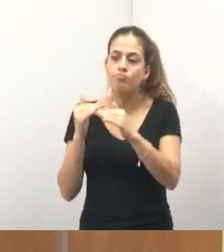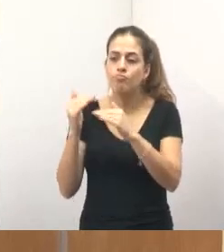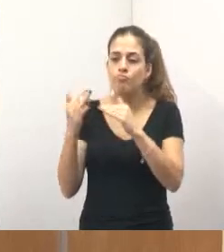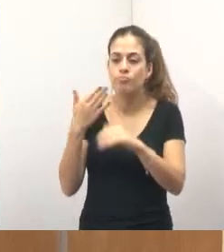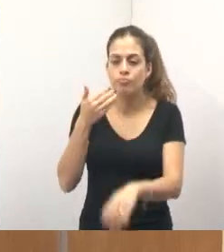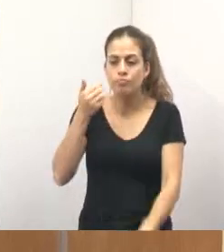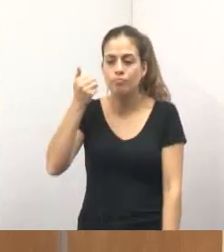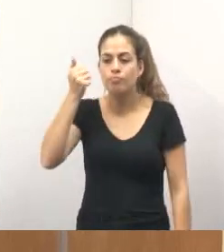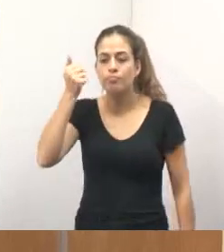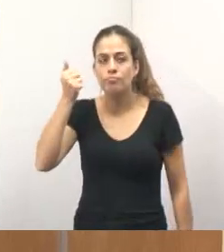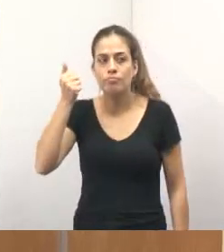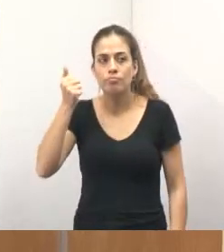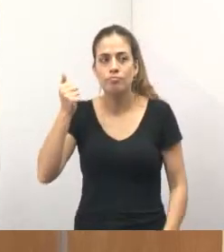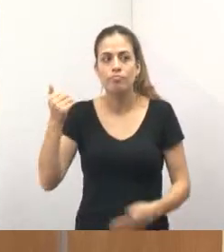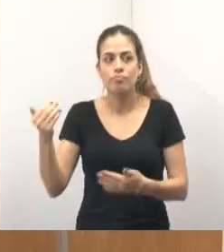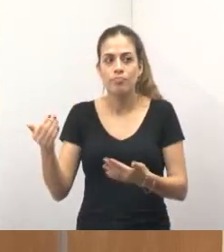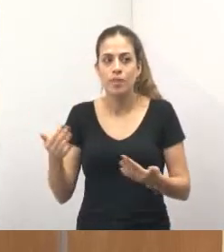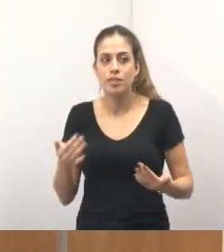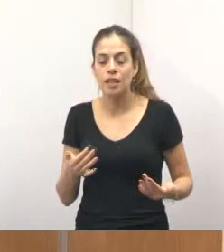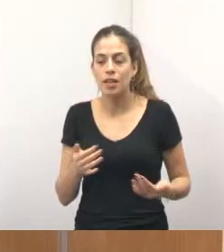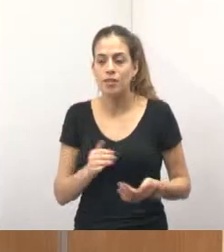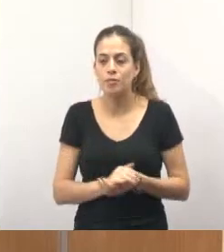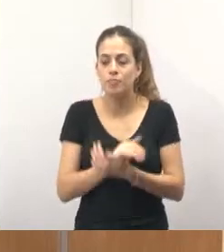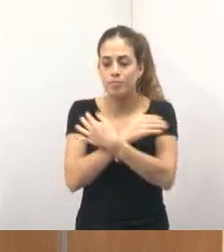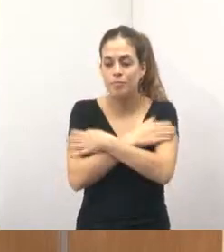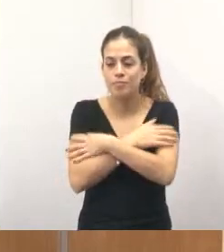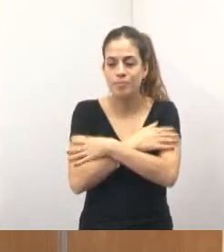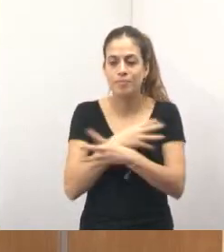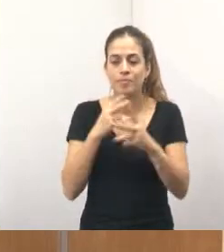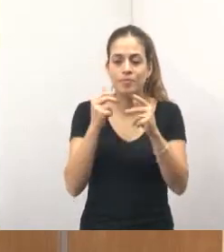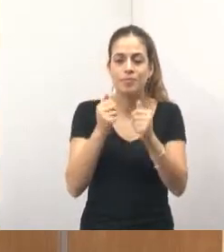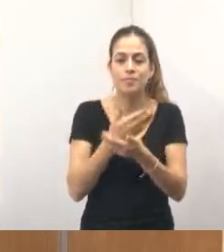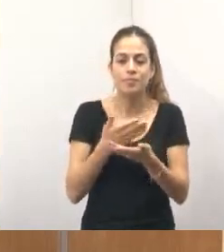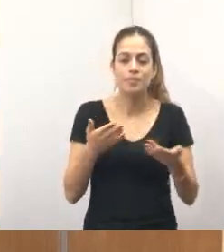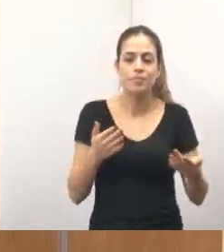melhorar a nossa cidade e avançar cada vez mais. Um forte abraço a todos.